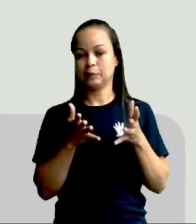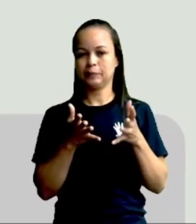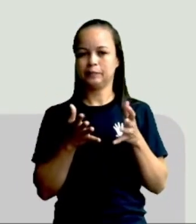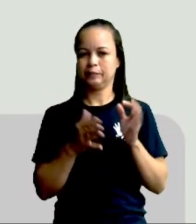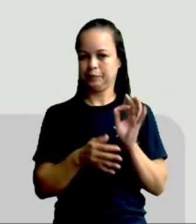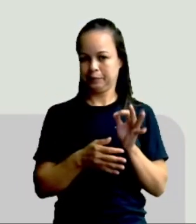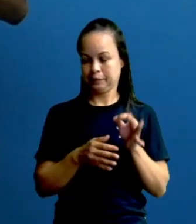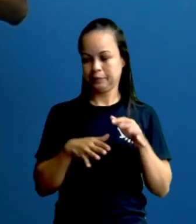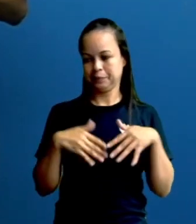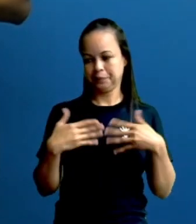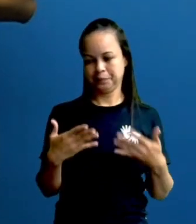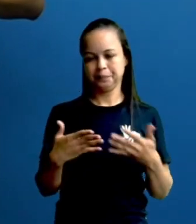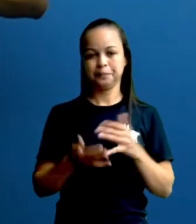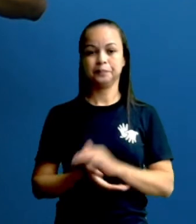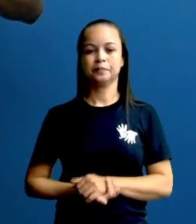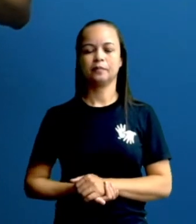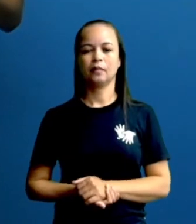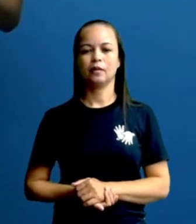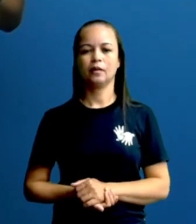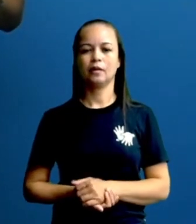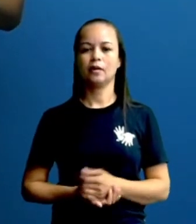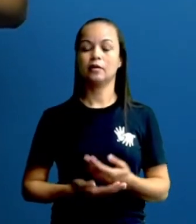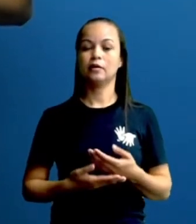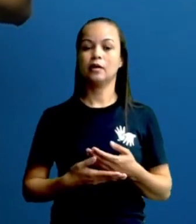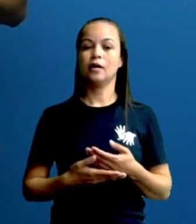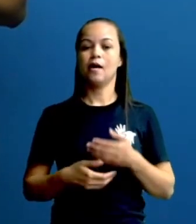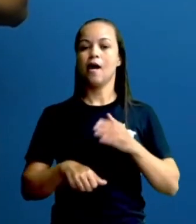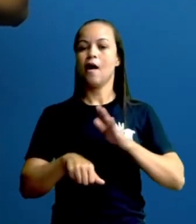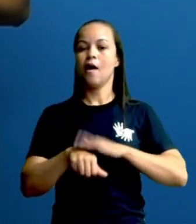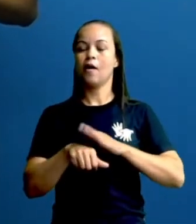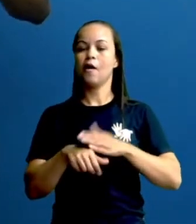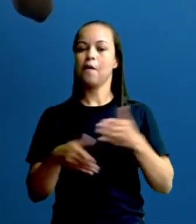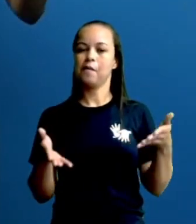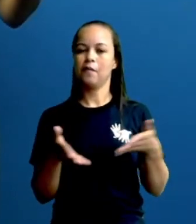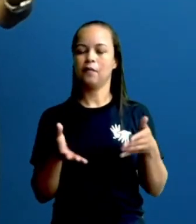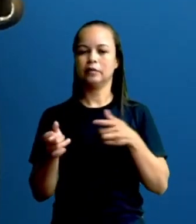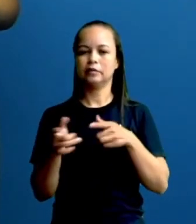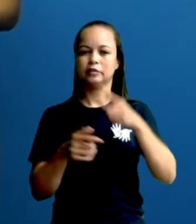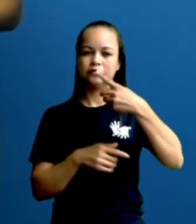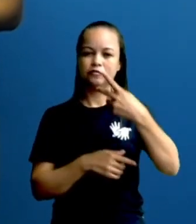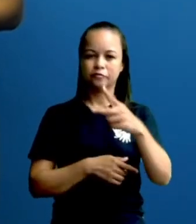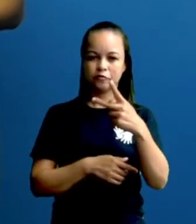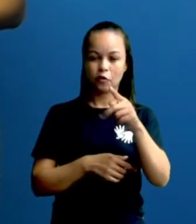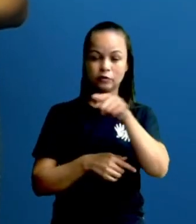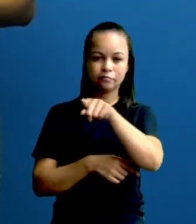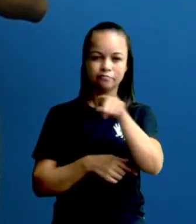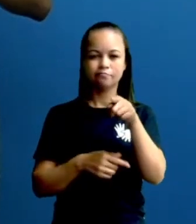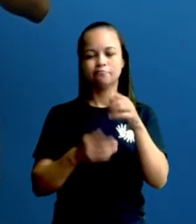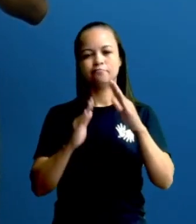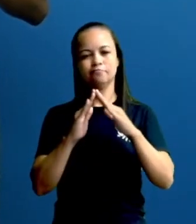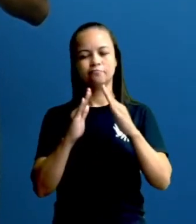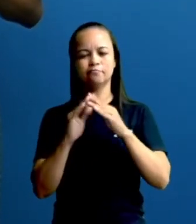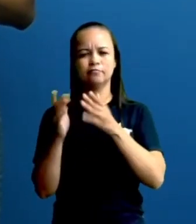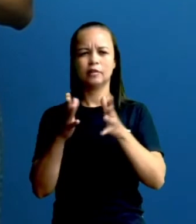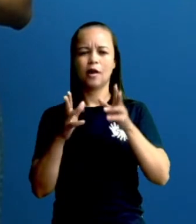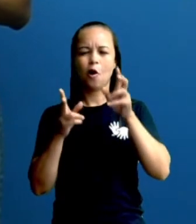Certo? Bom, chegou a hora de você ir de casa, depois dessa olhada no texto,